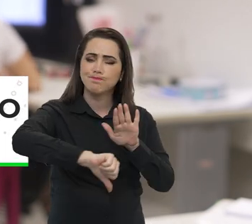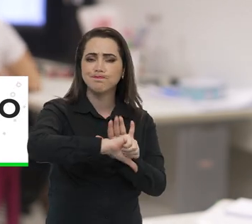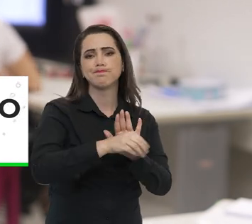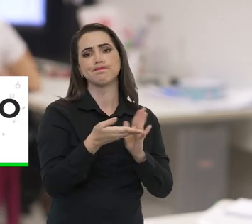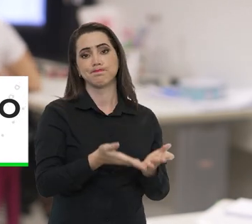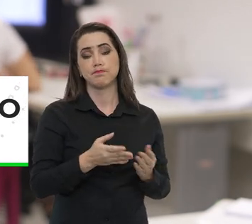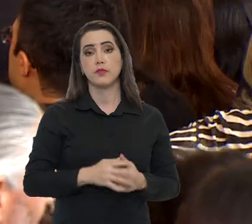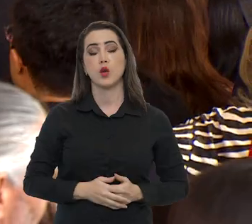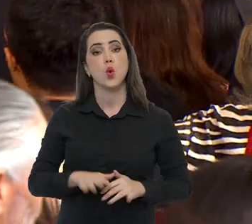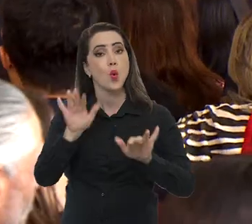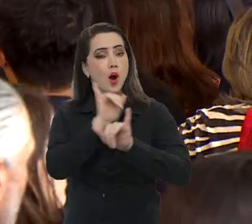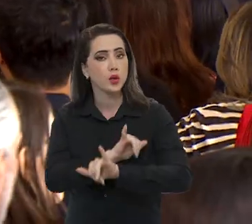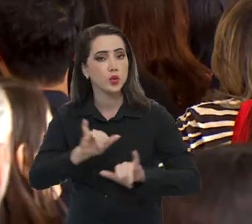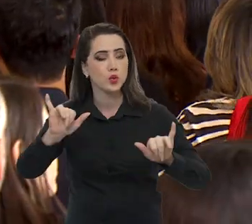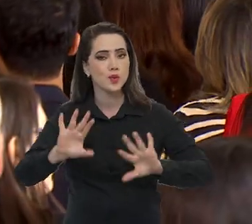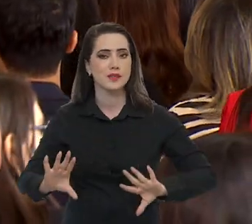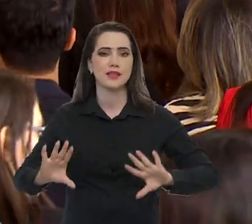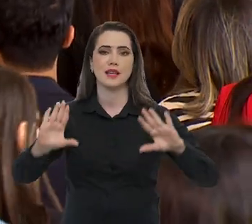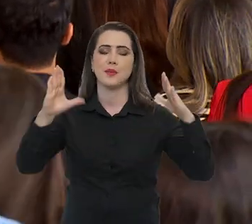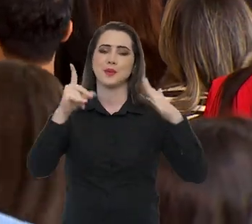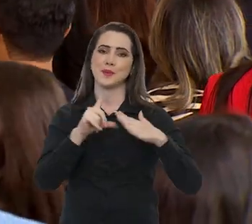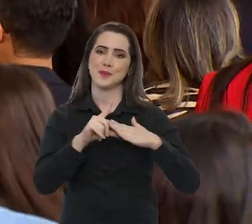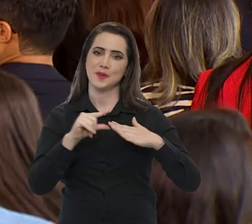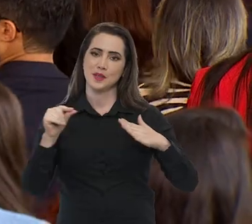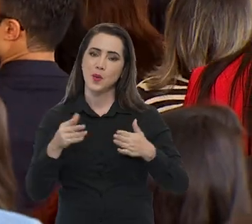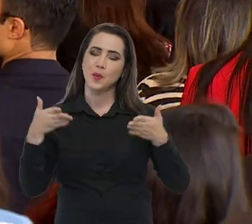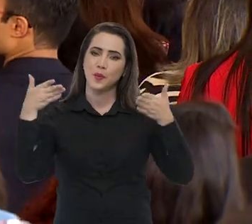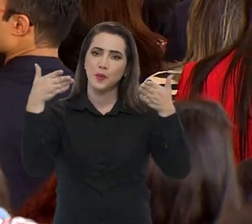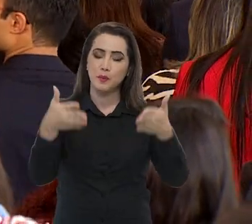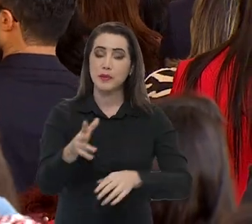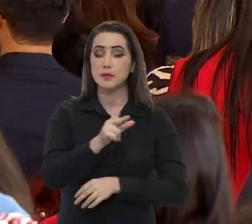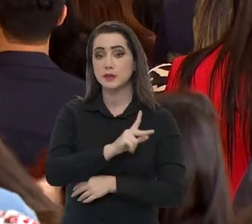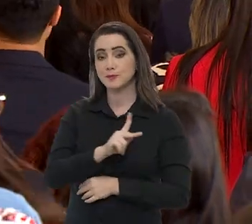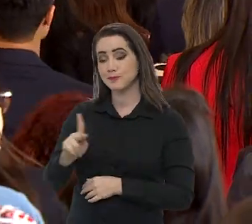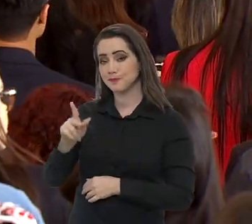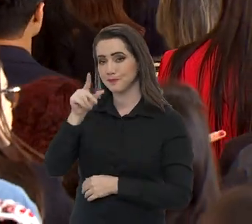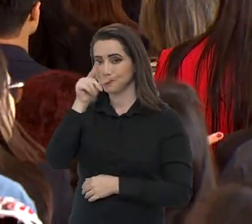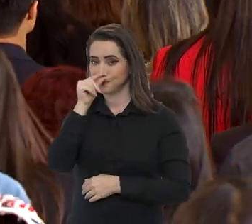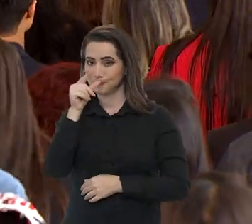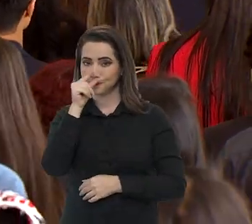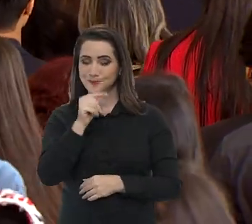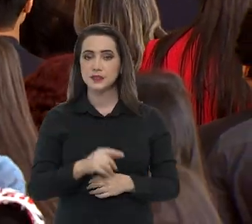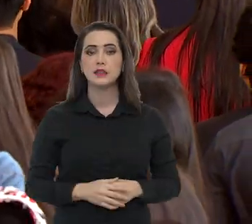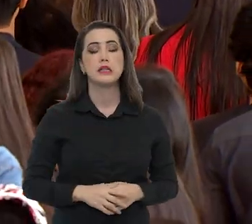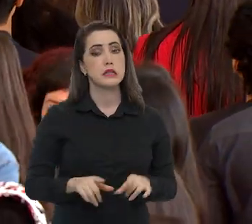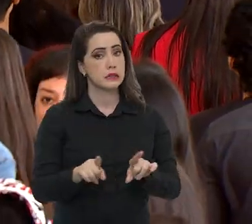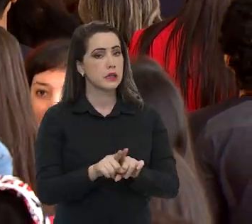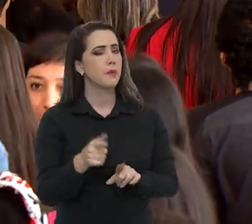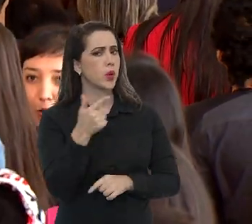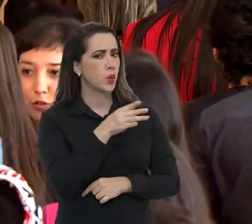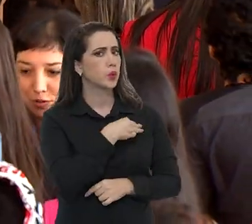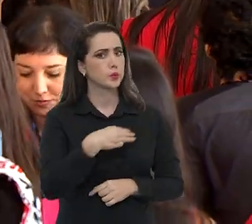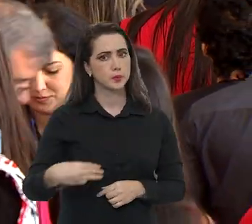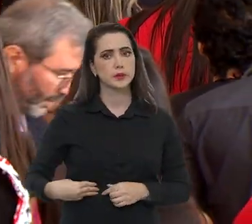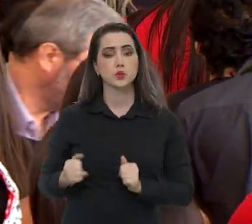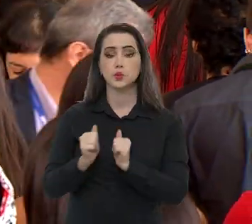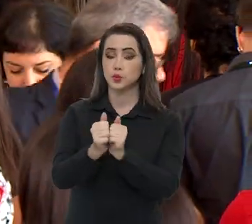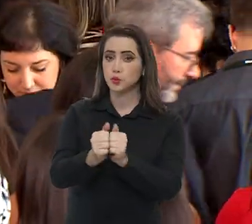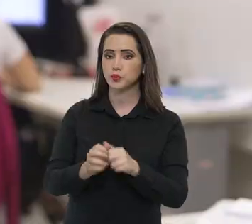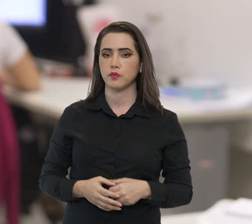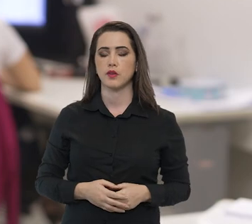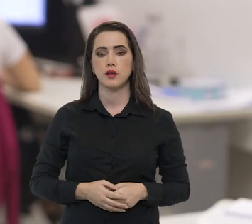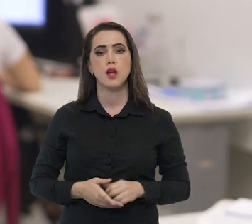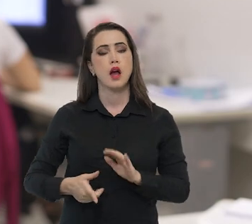desse tipo de crime. O anúncio foi em cerimônia no Palácio do Planalto com a participação do presidente em exercício, Geraldo Alckmin, e de vários